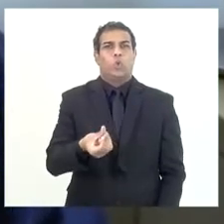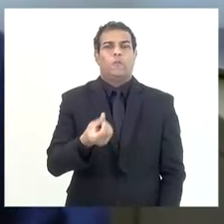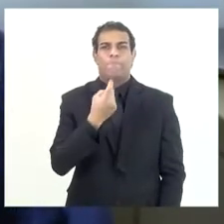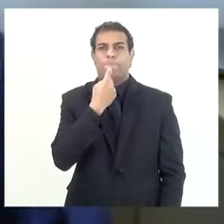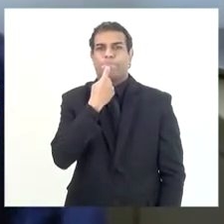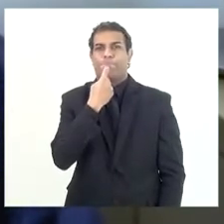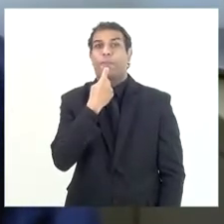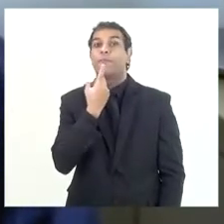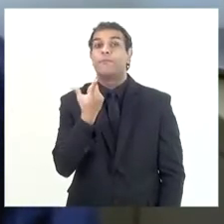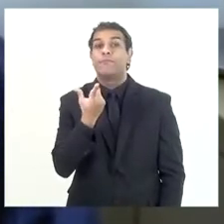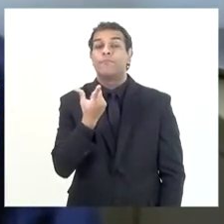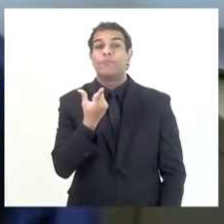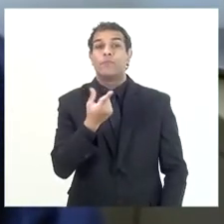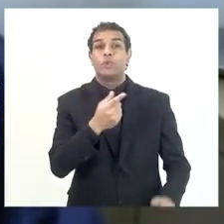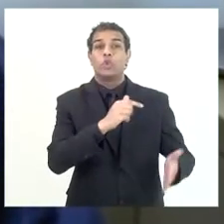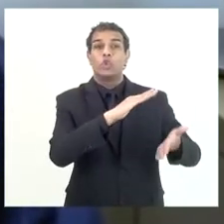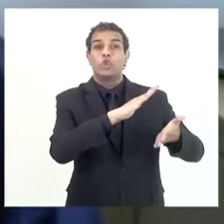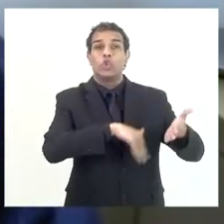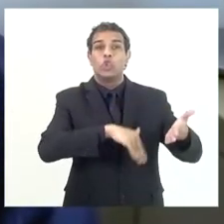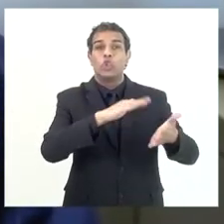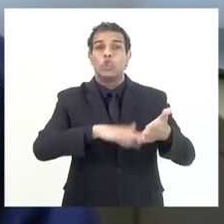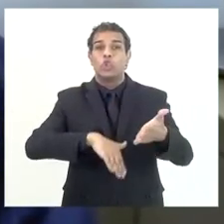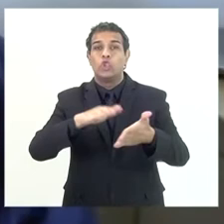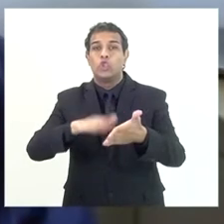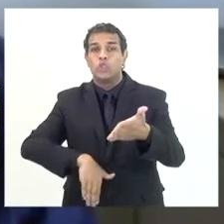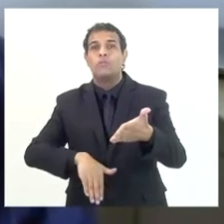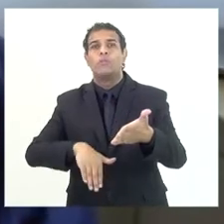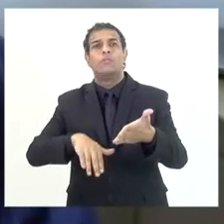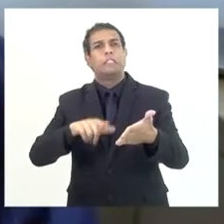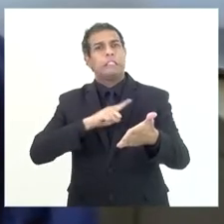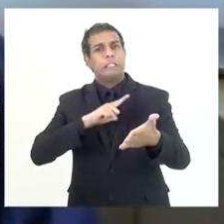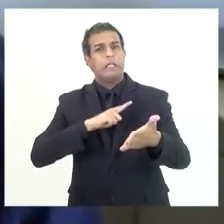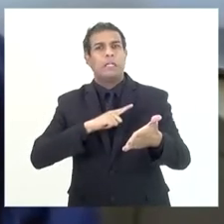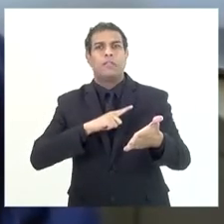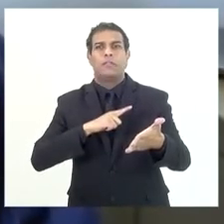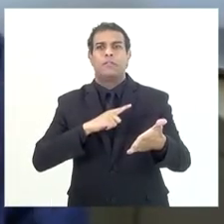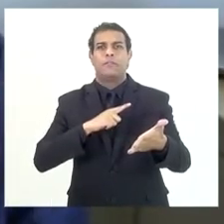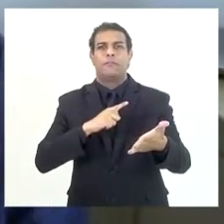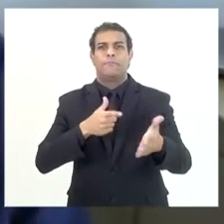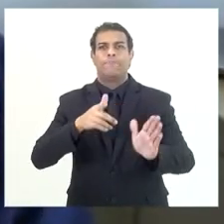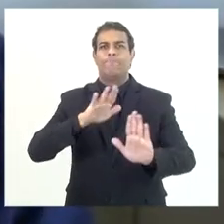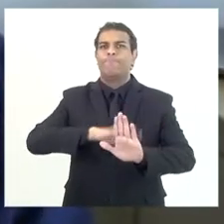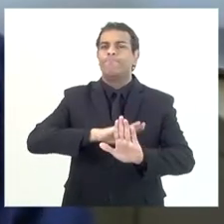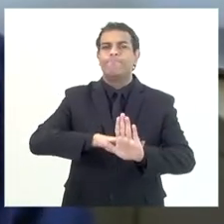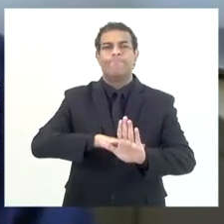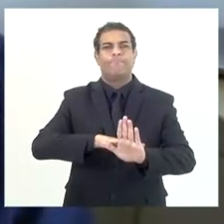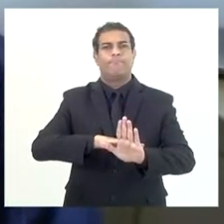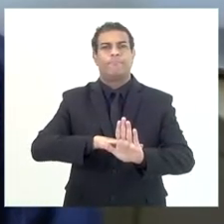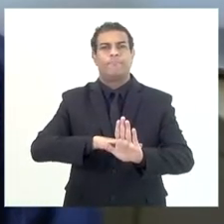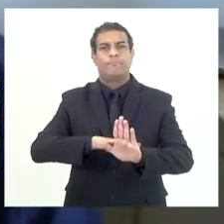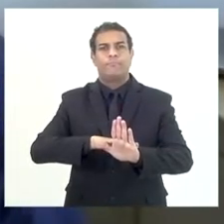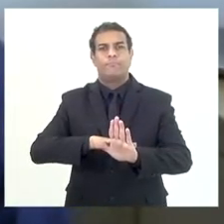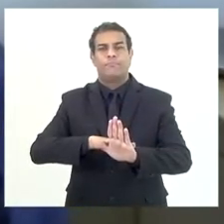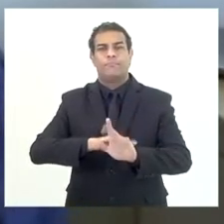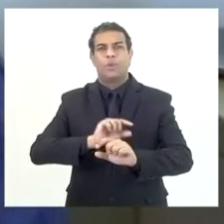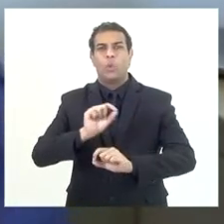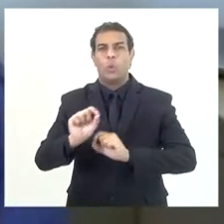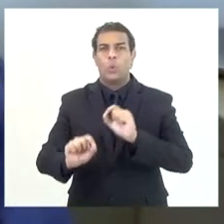os descontos abusivos que são feitos pelas concessionárias